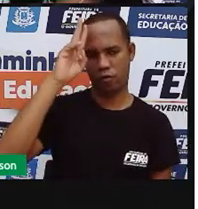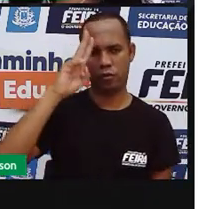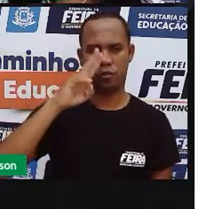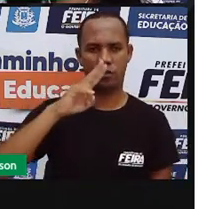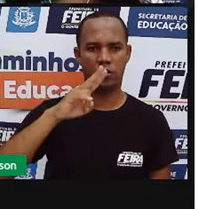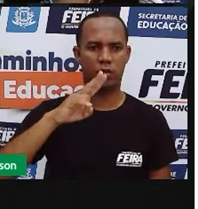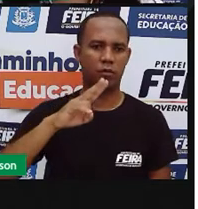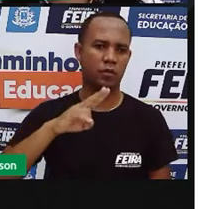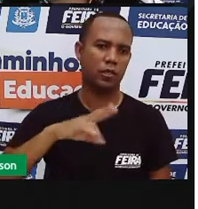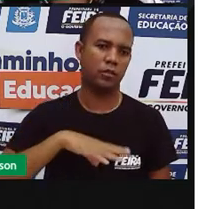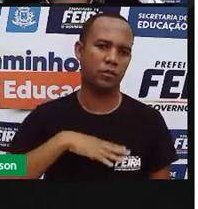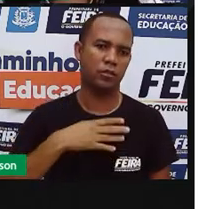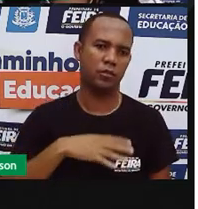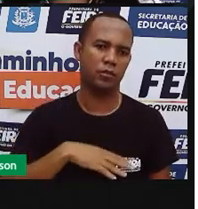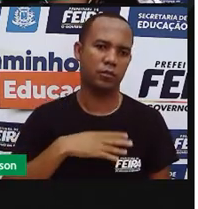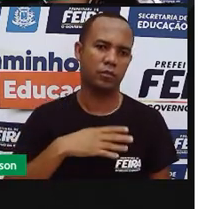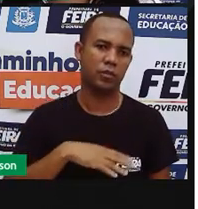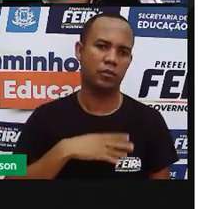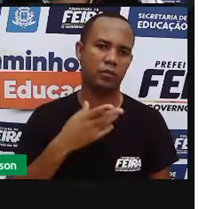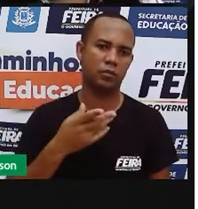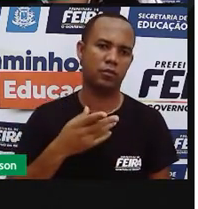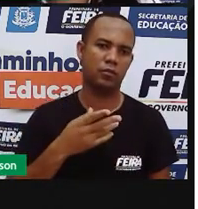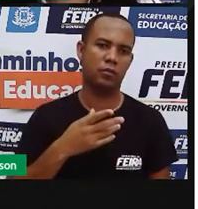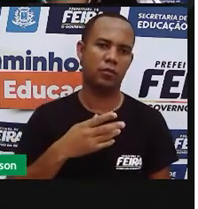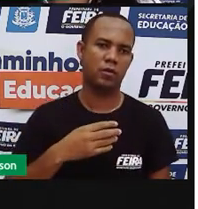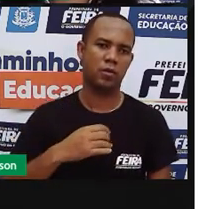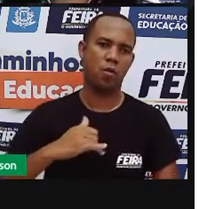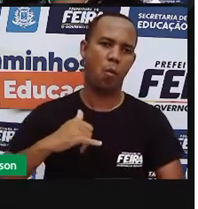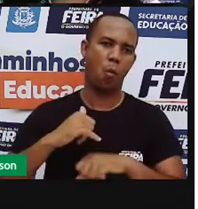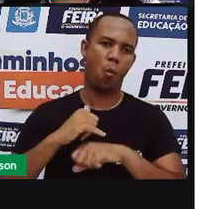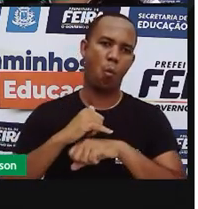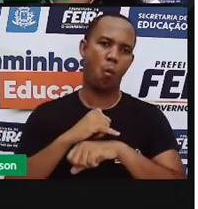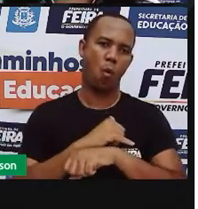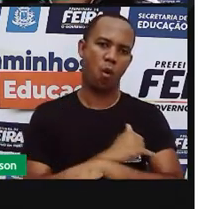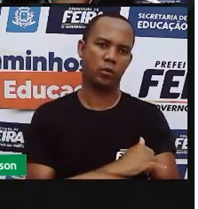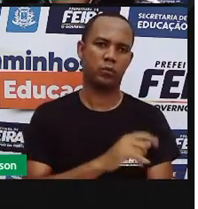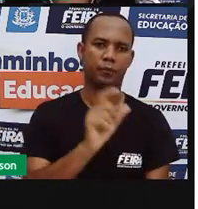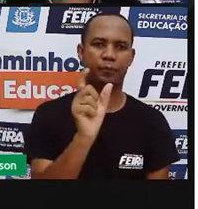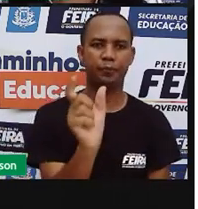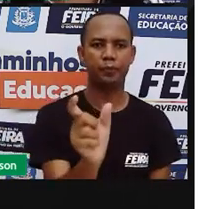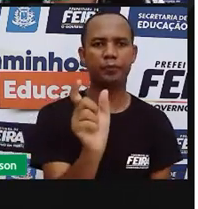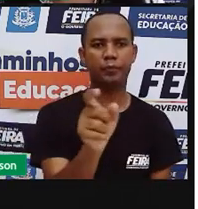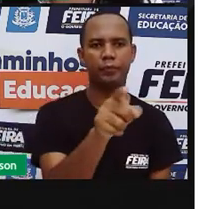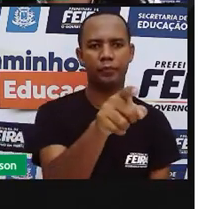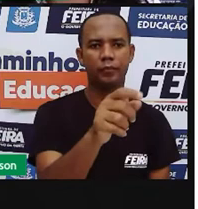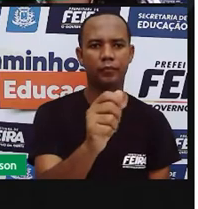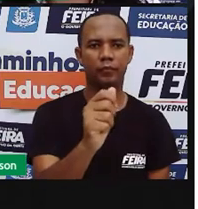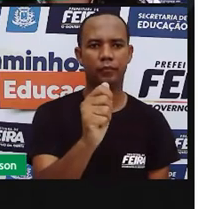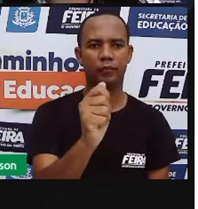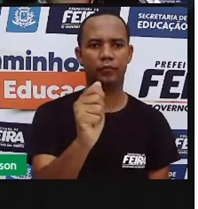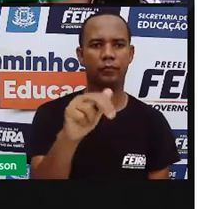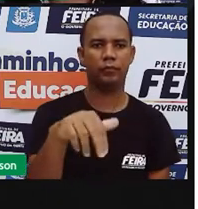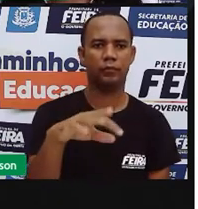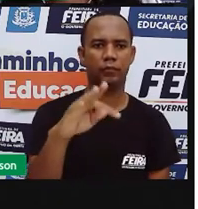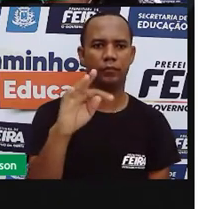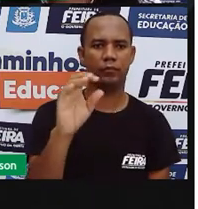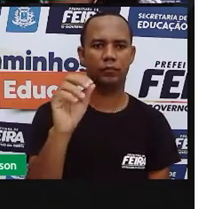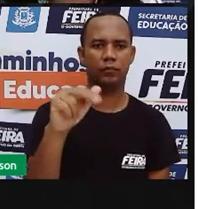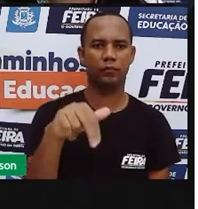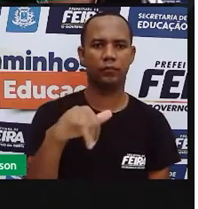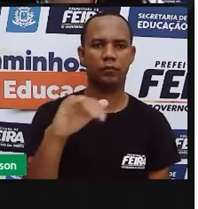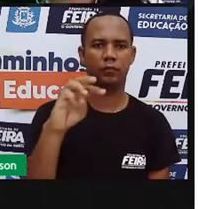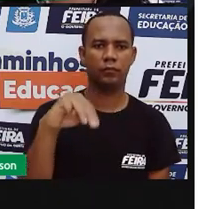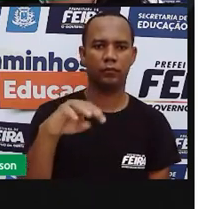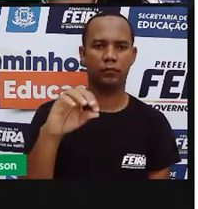corajoso e boa. Nós vamos agora encontrar palavras contrárias a essas. Vamos ver?